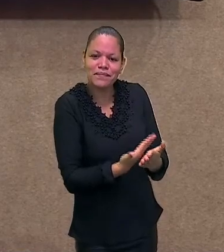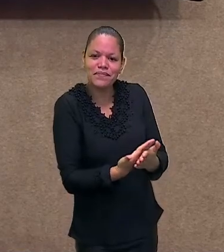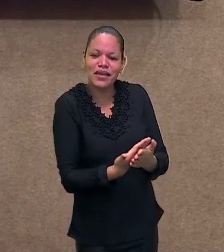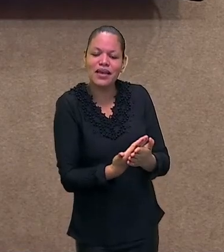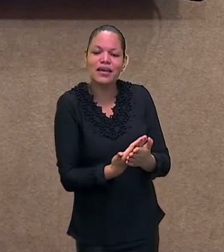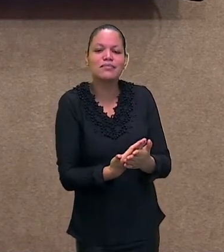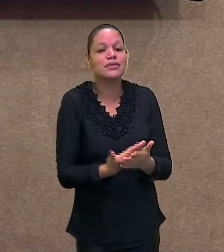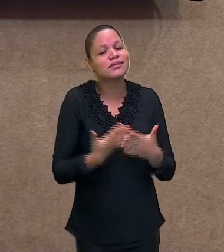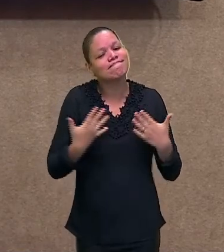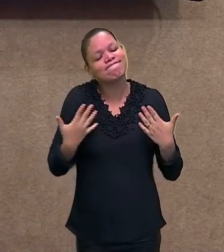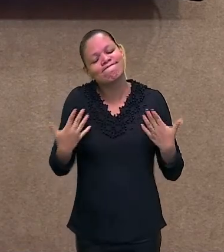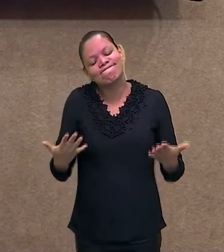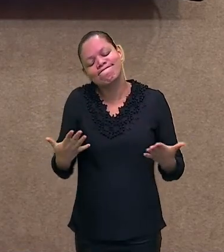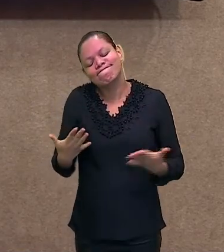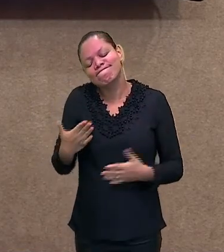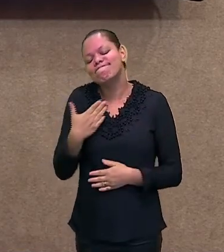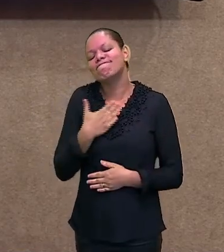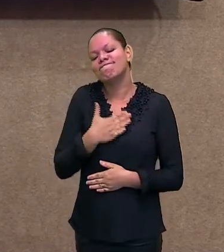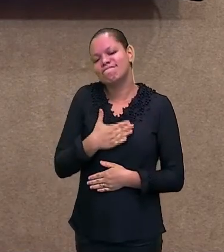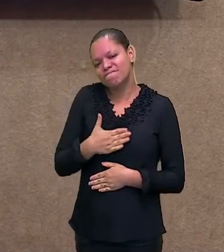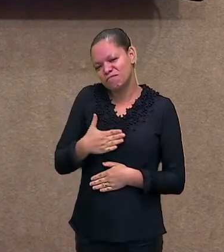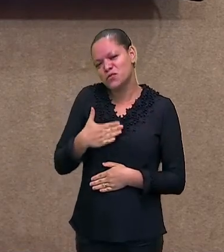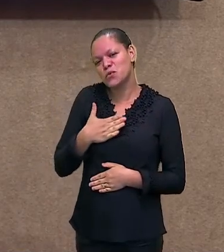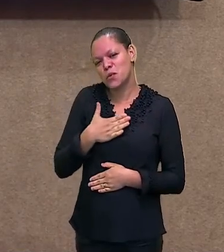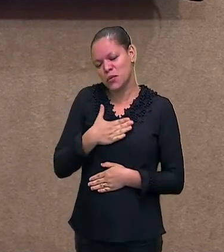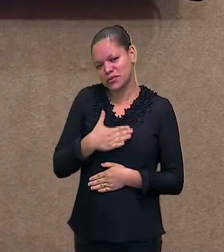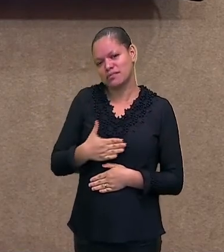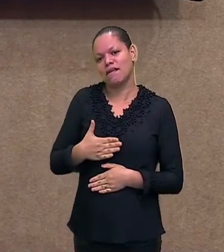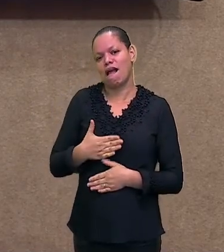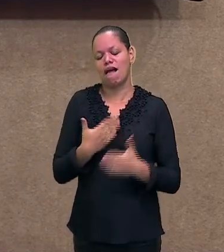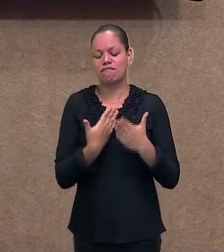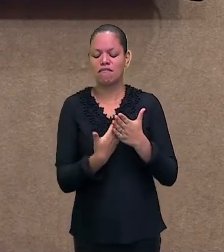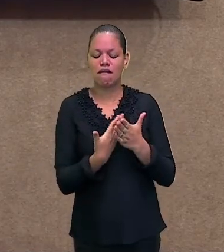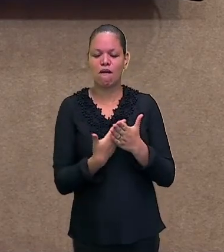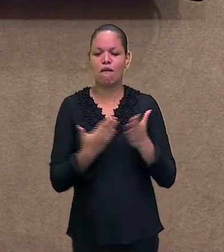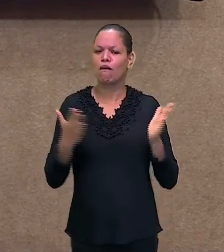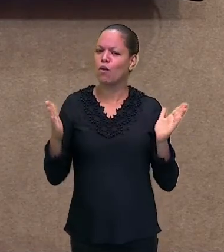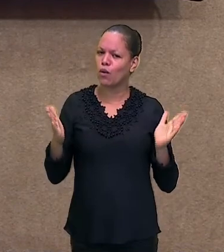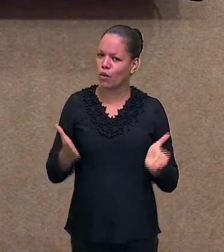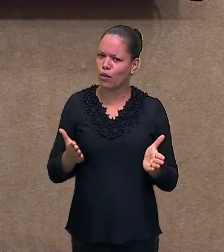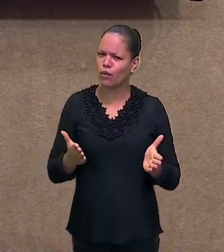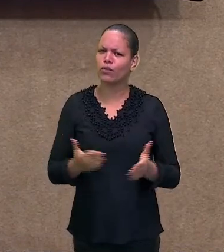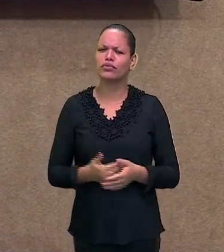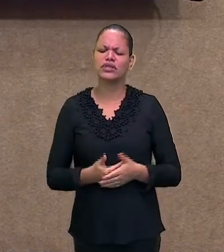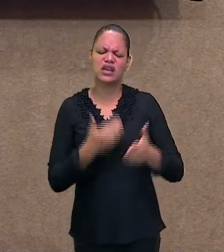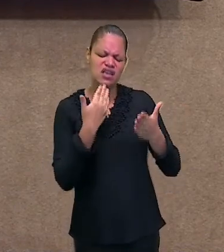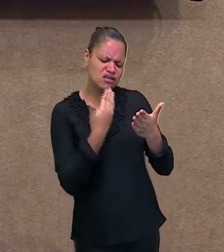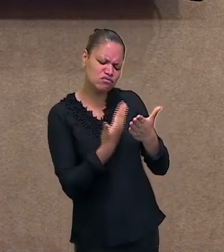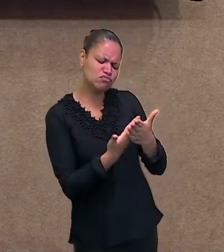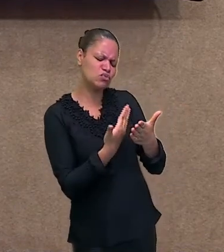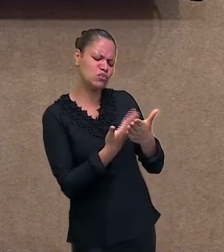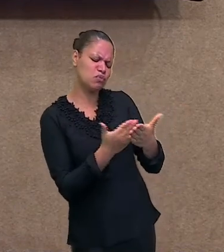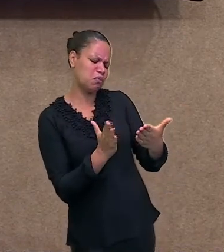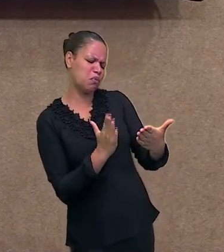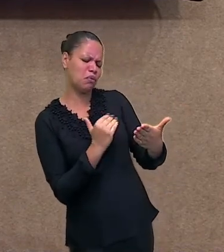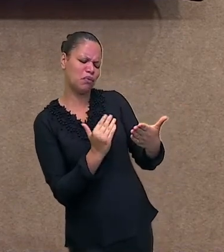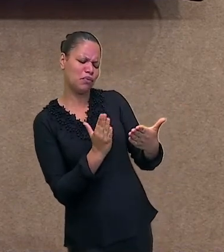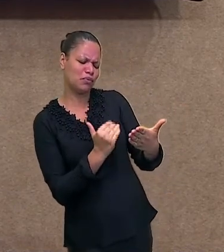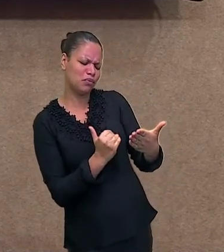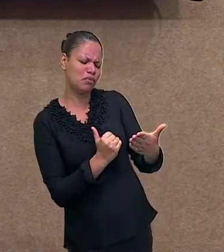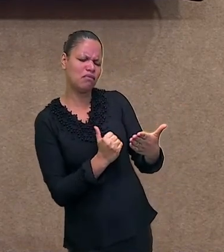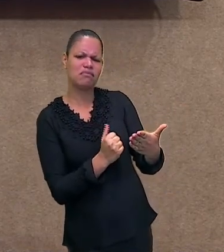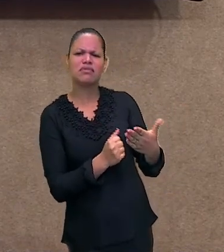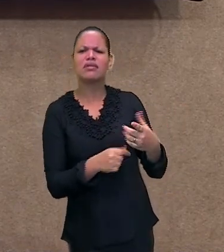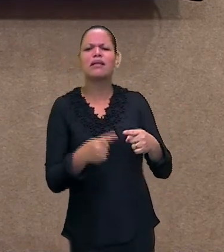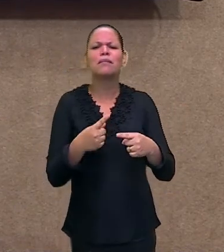Espero que vocês tenham gostado da aula de hoje. Estudem bastante. Tem tanto material bom